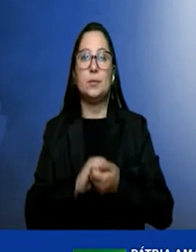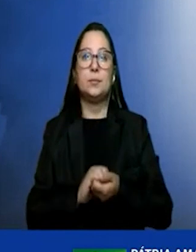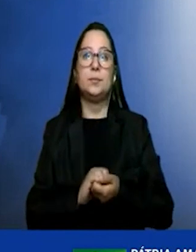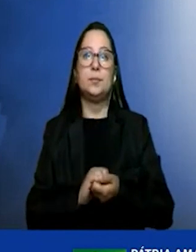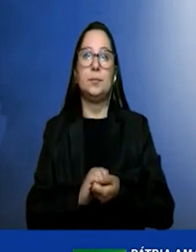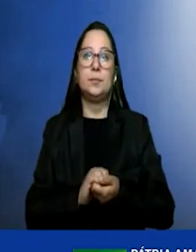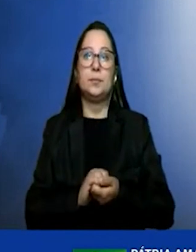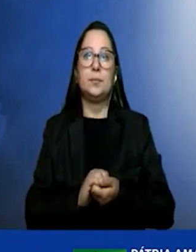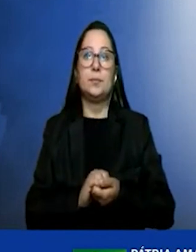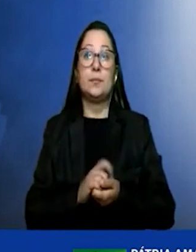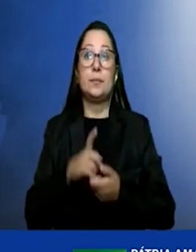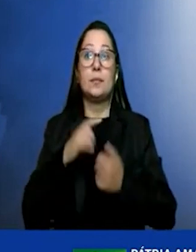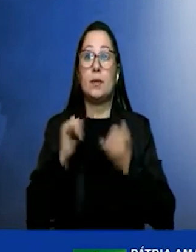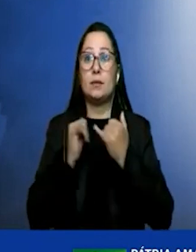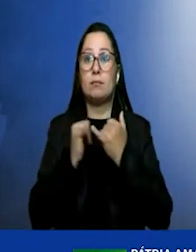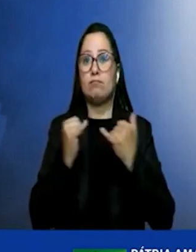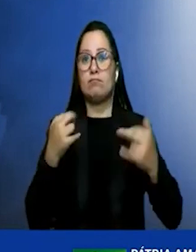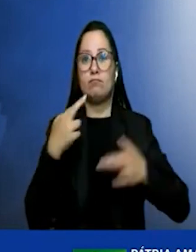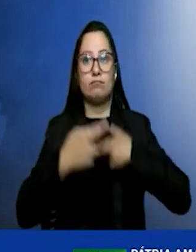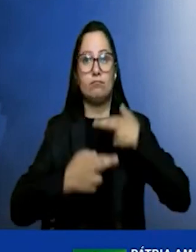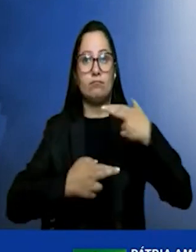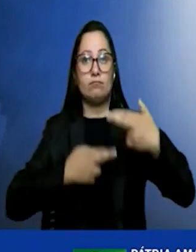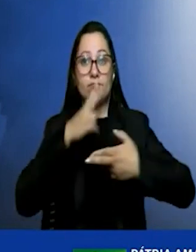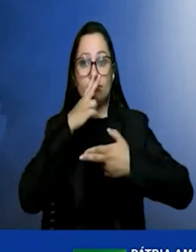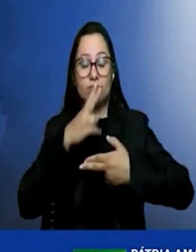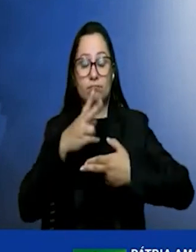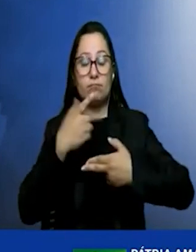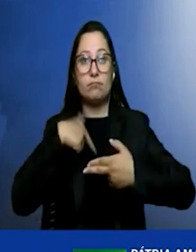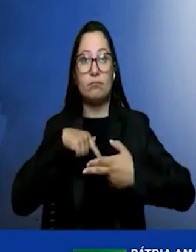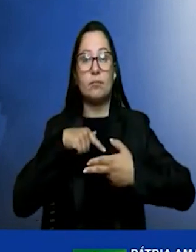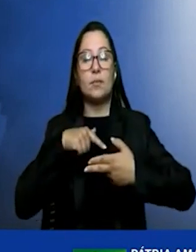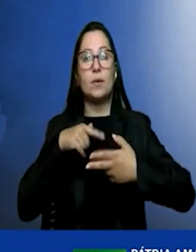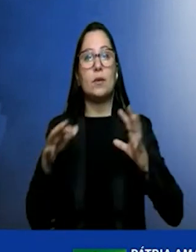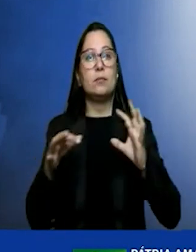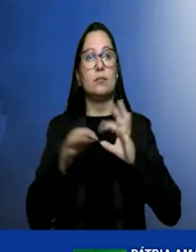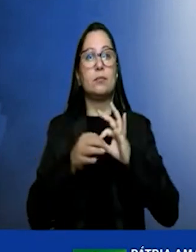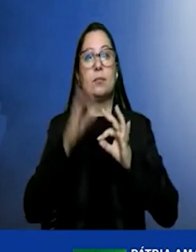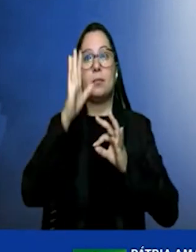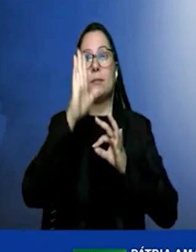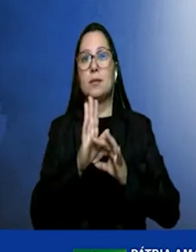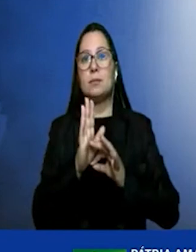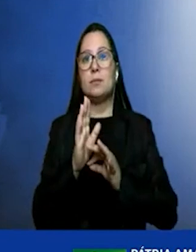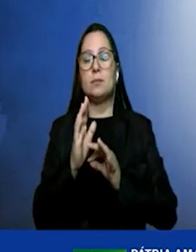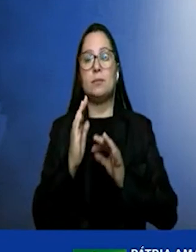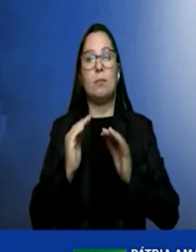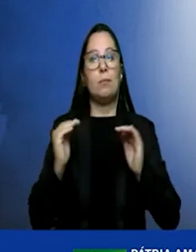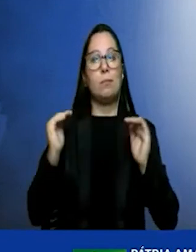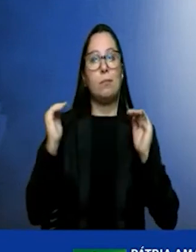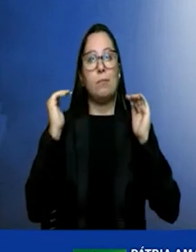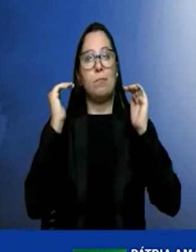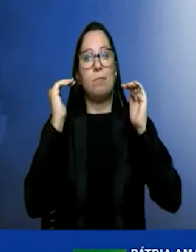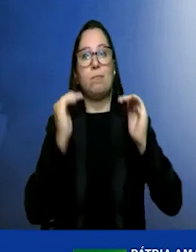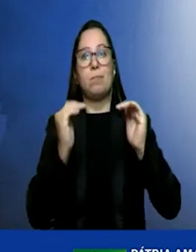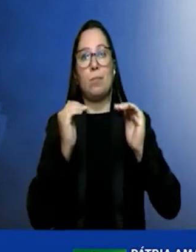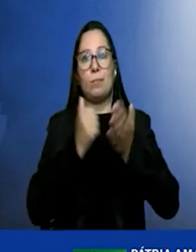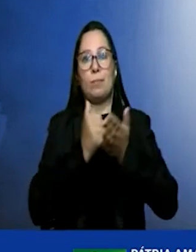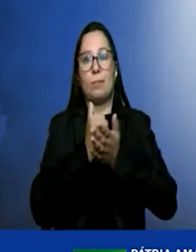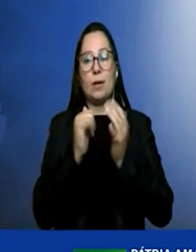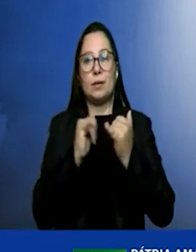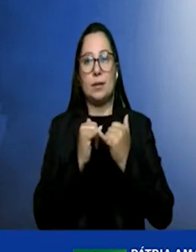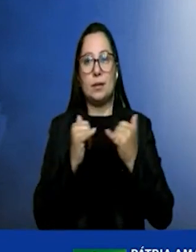energia renovável, levaremos o Brasil a um novo patamar de matriz energética.